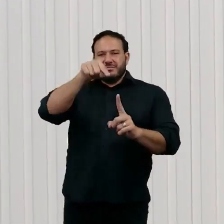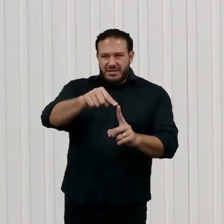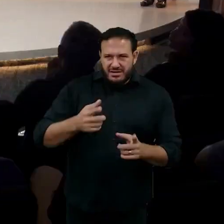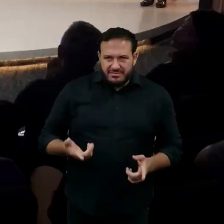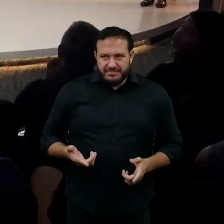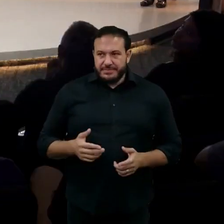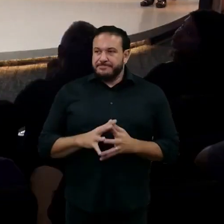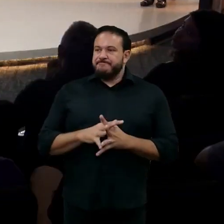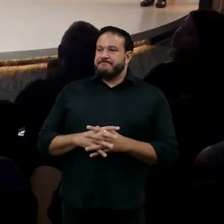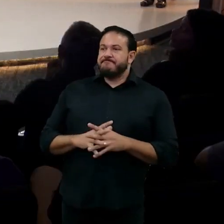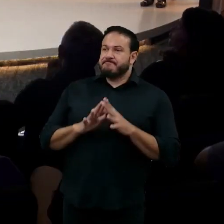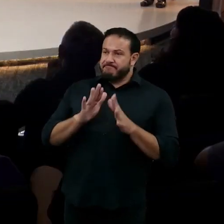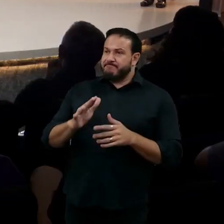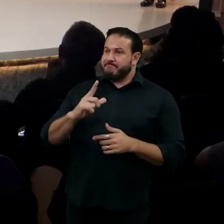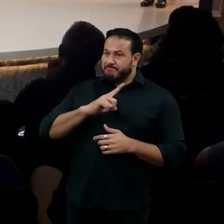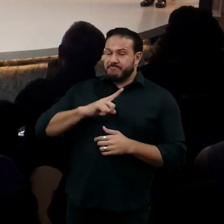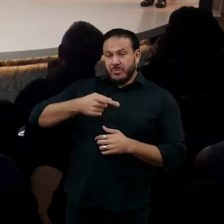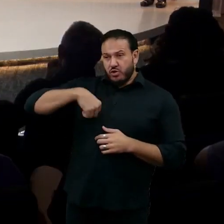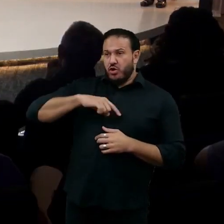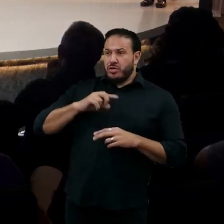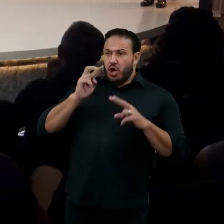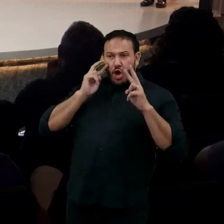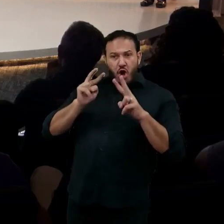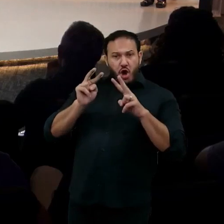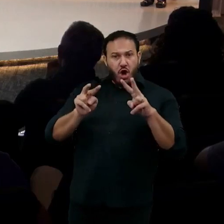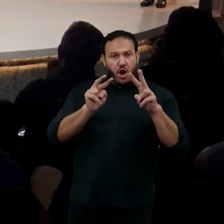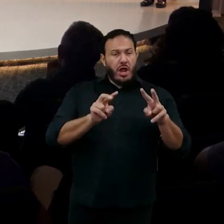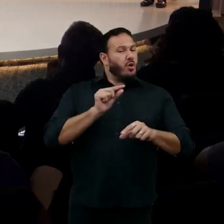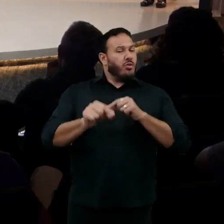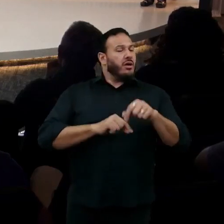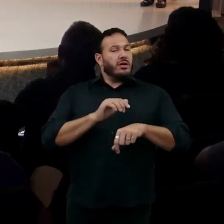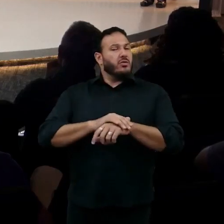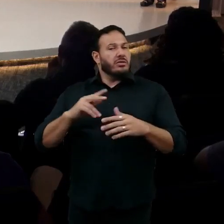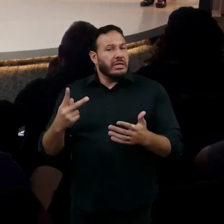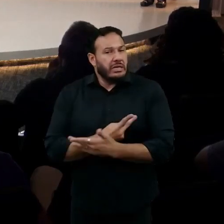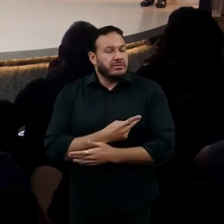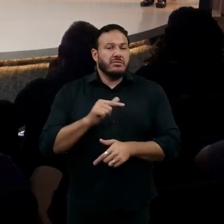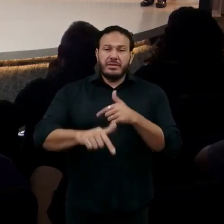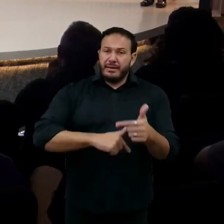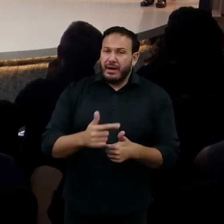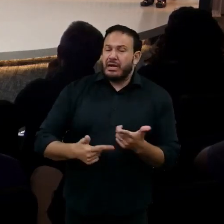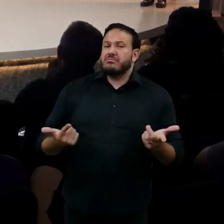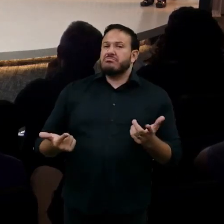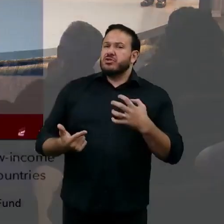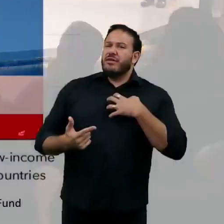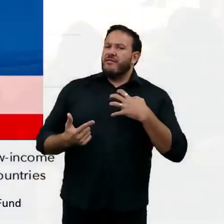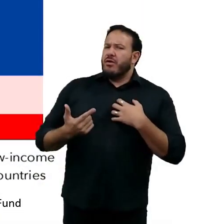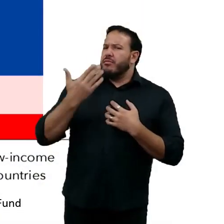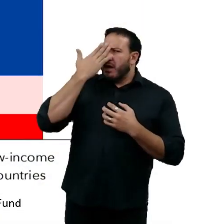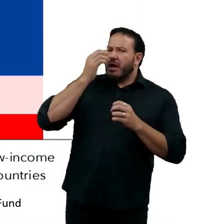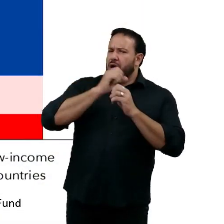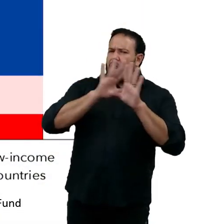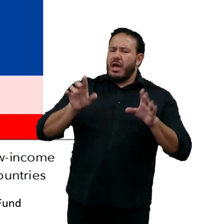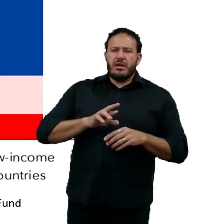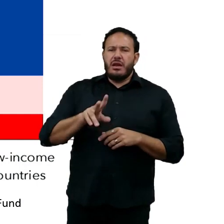olhar o que acontece com empregos, de forma sóbria, não de forma entusiasmada.